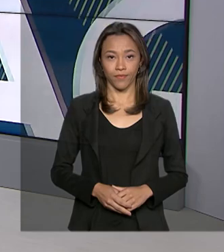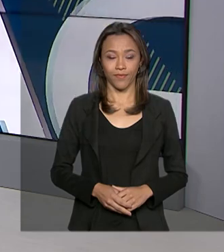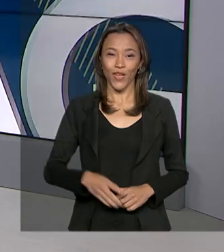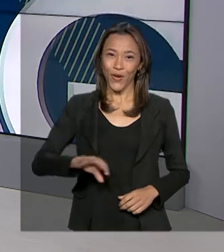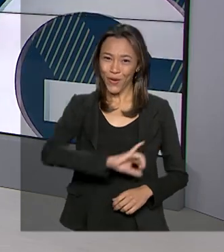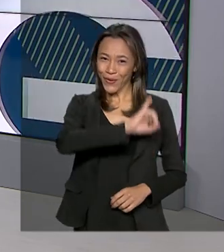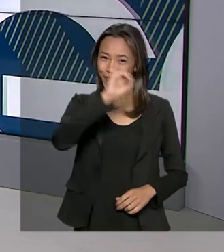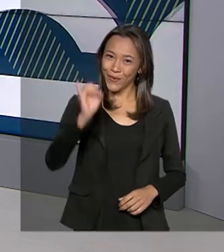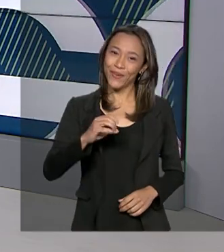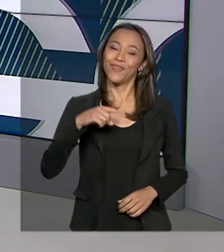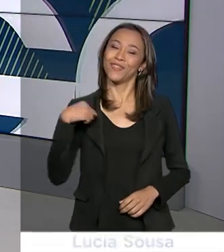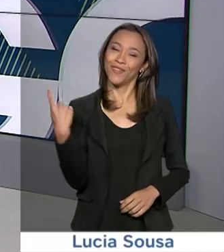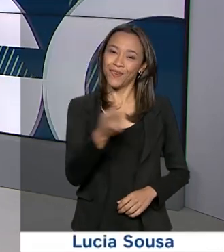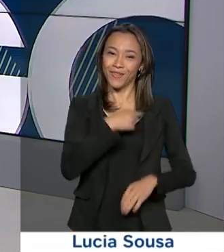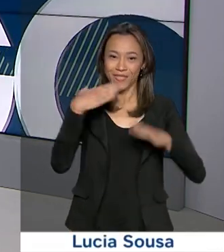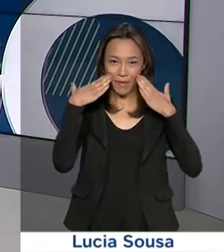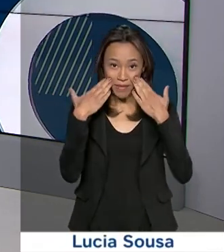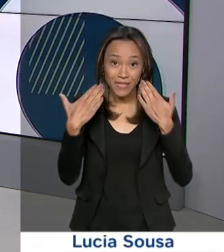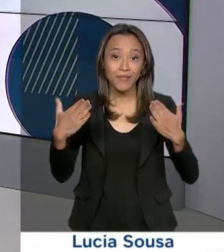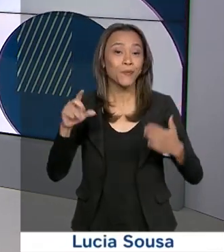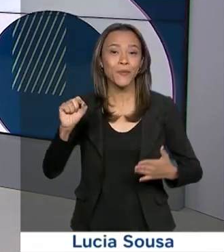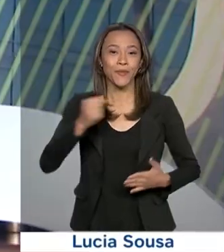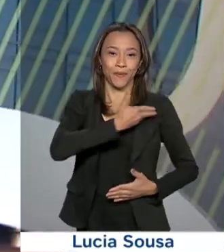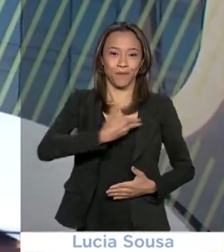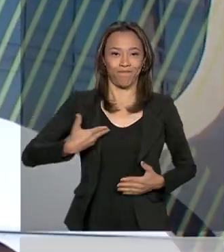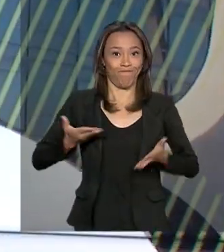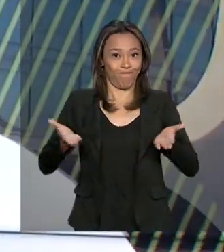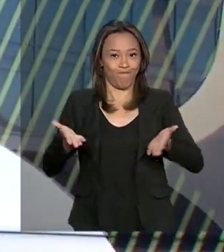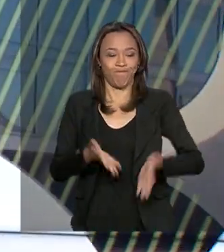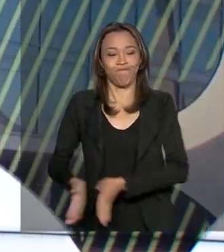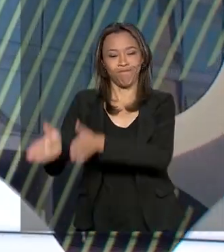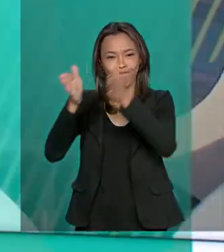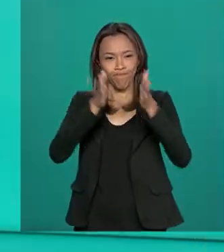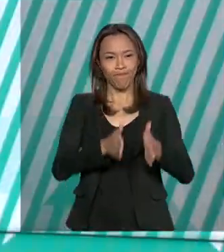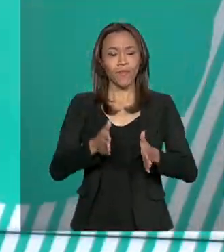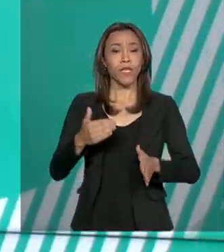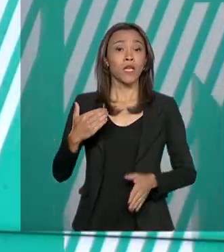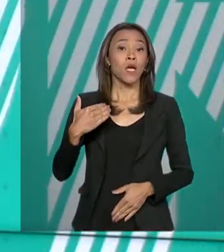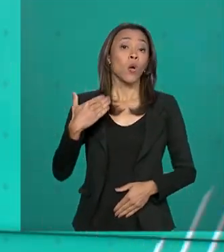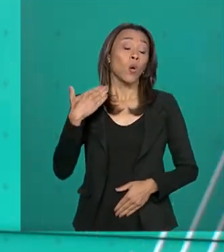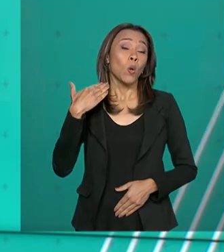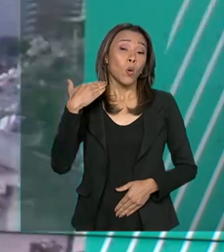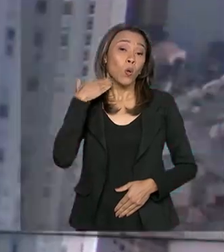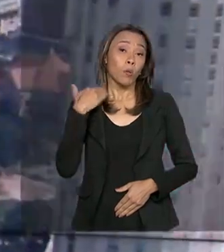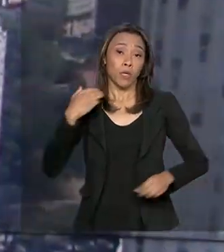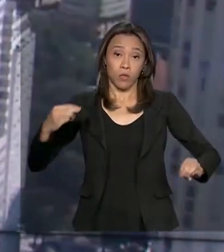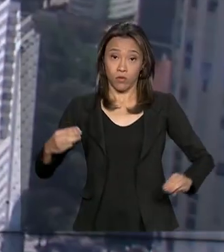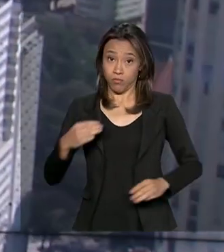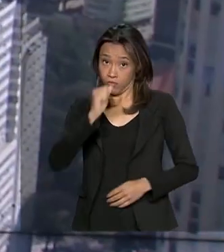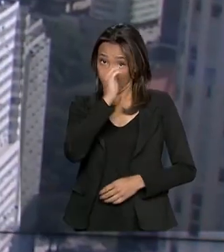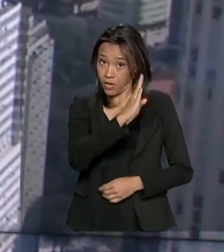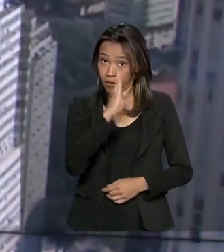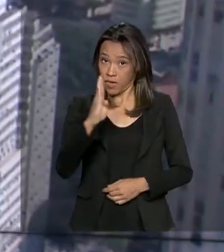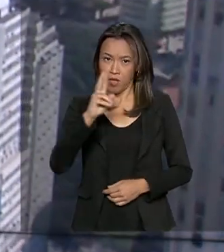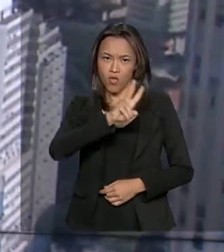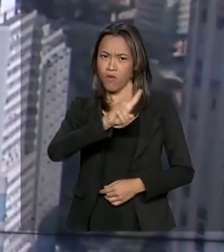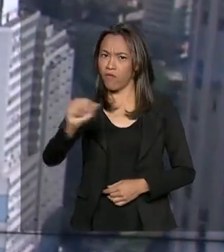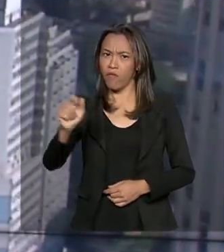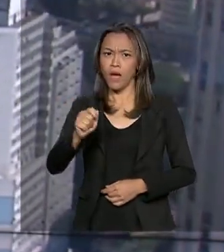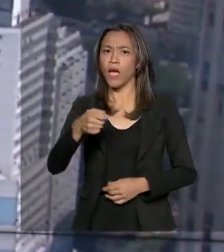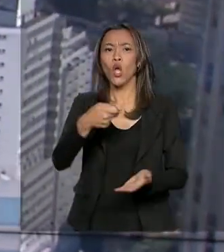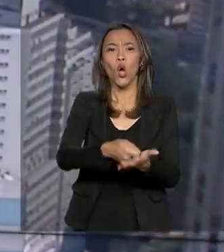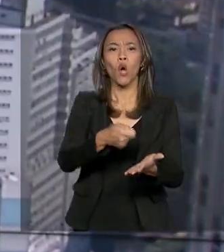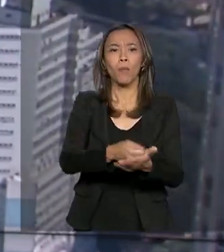Olá, estamos no ar com Governo Agora. O Banco do Brasil decidiu não vai cobrar a tarifa de